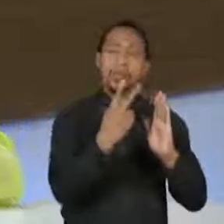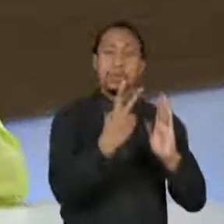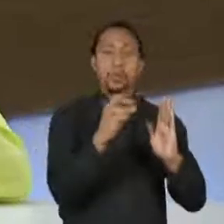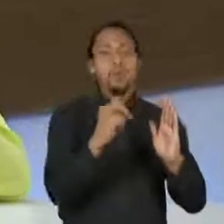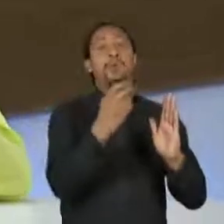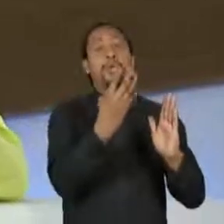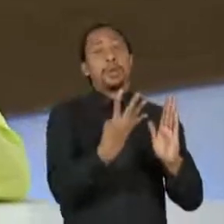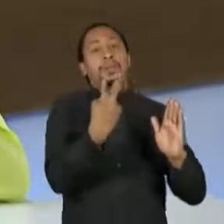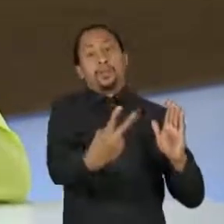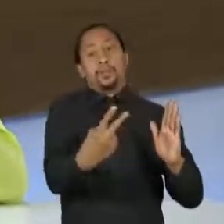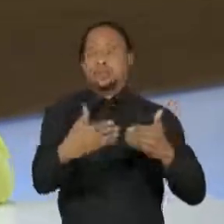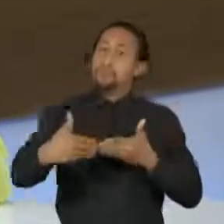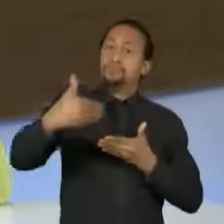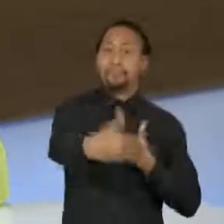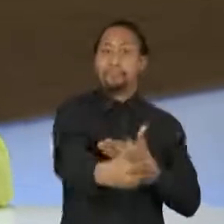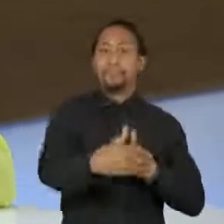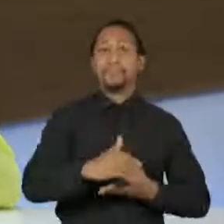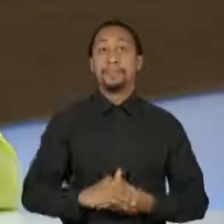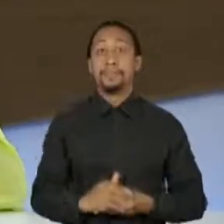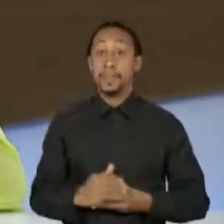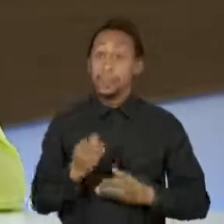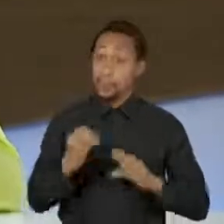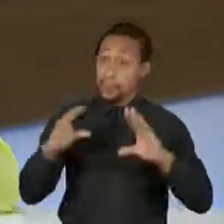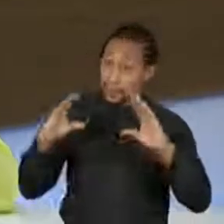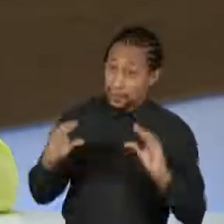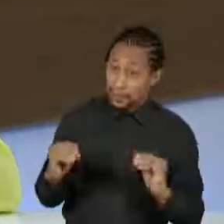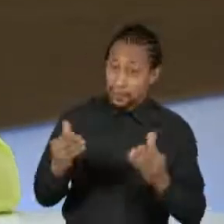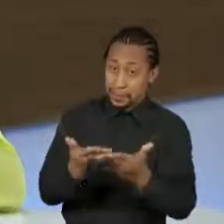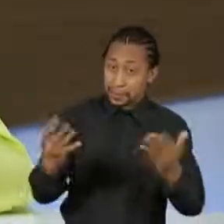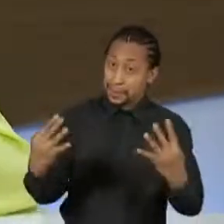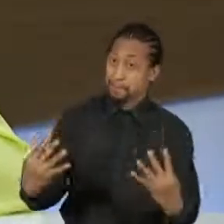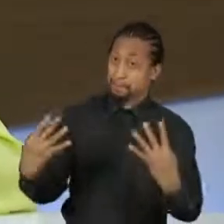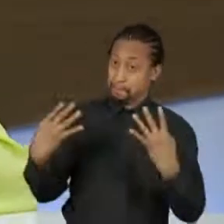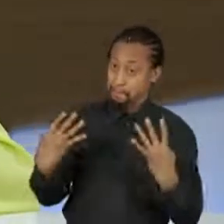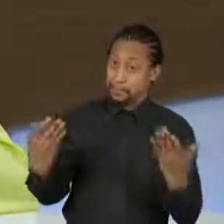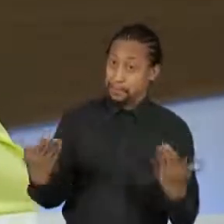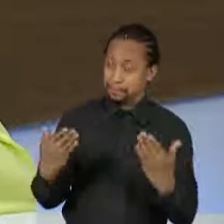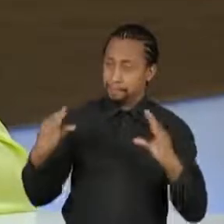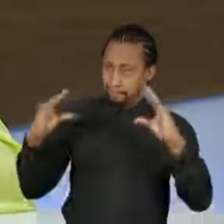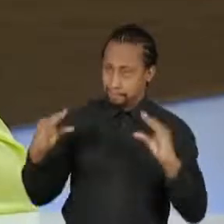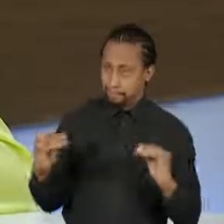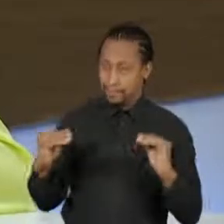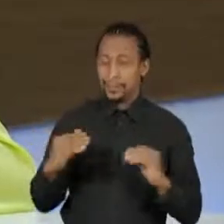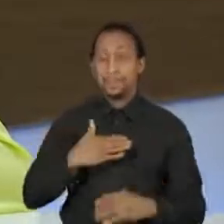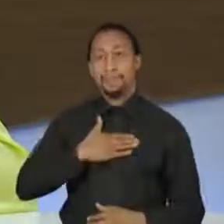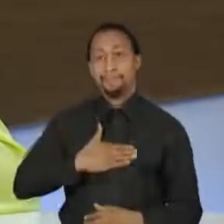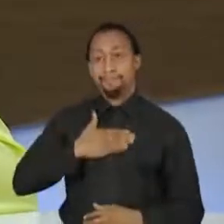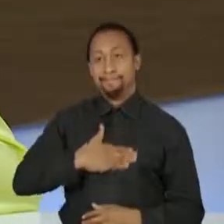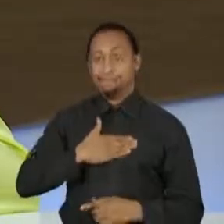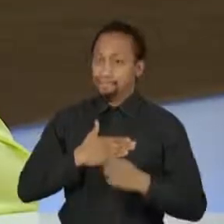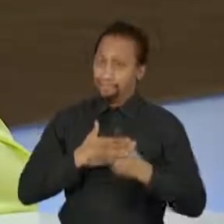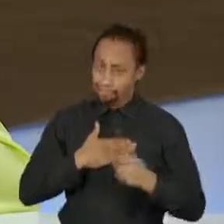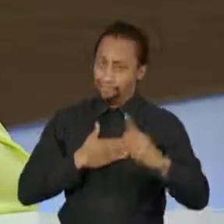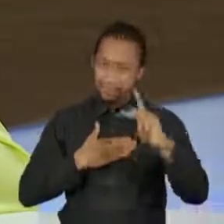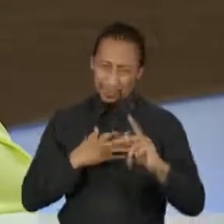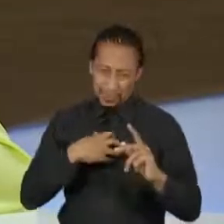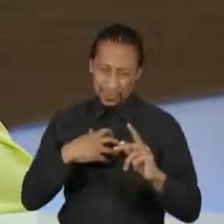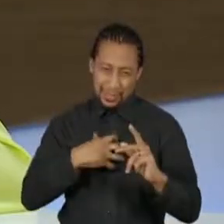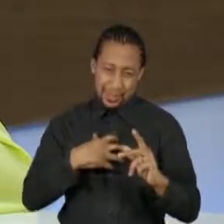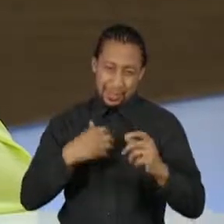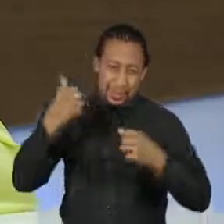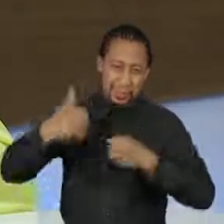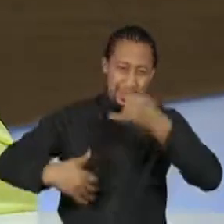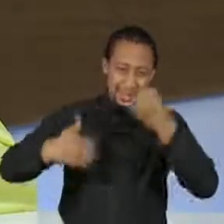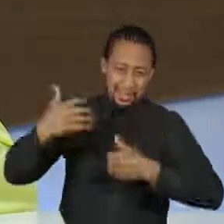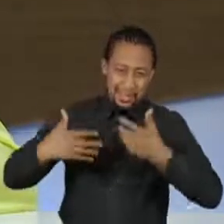Boa noite, professor. Boa noite a todos que estão nos ouvindo essa noite. Eu gosto muito da expressão que o senhor usa quando o senhor fala do racismo